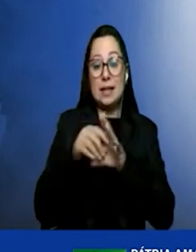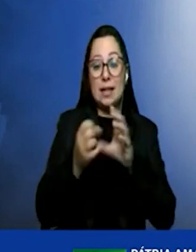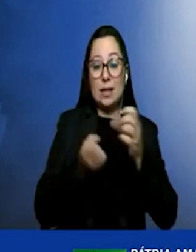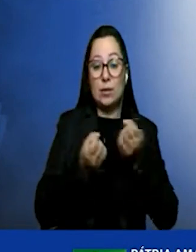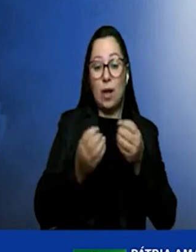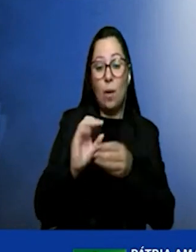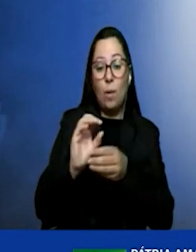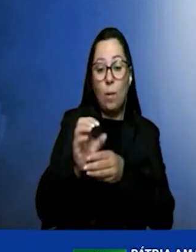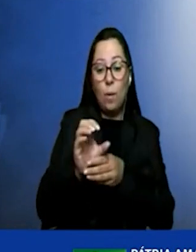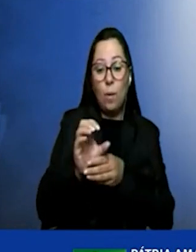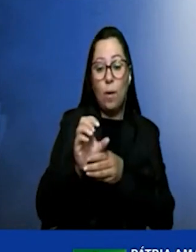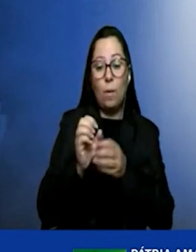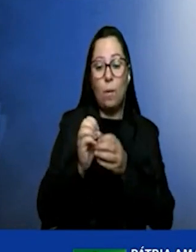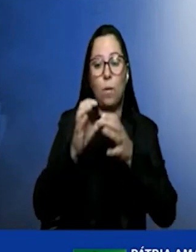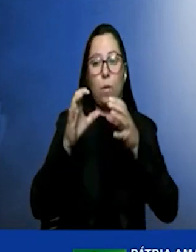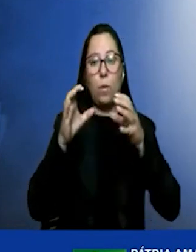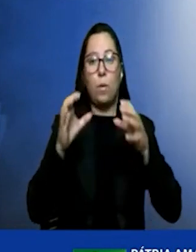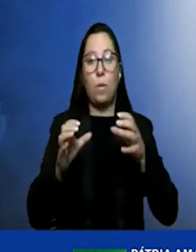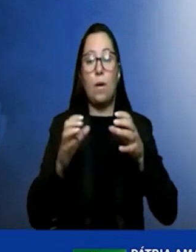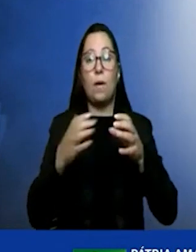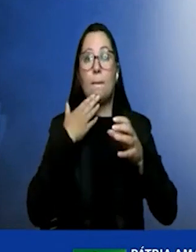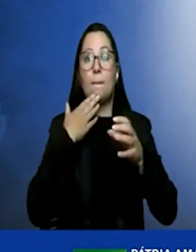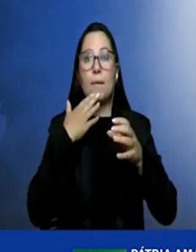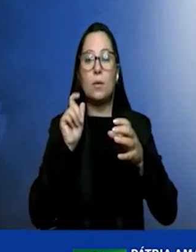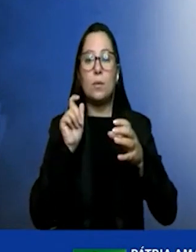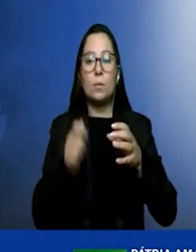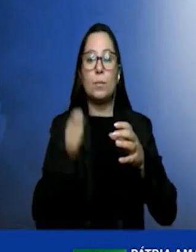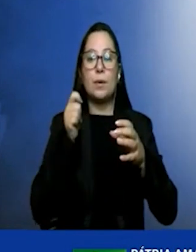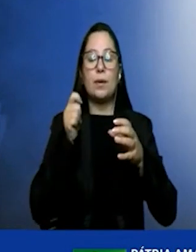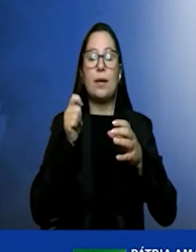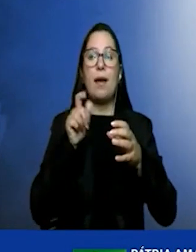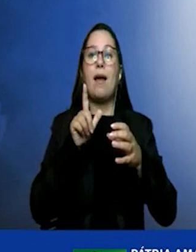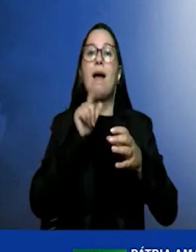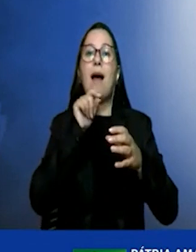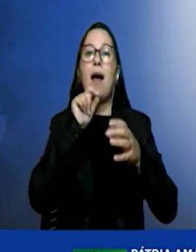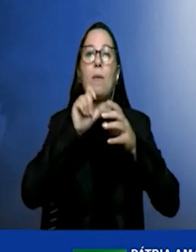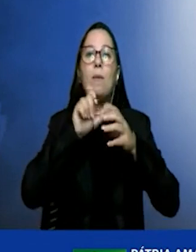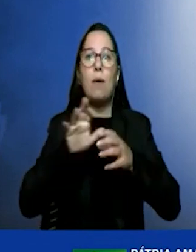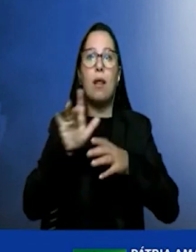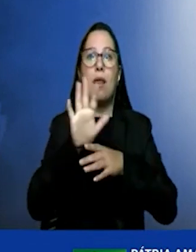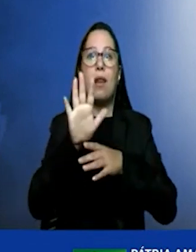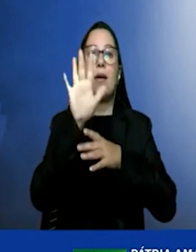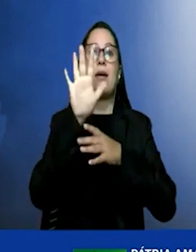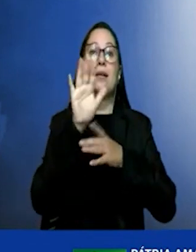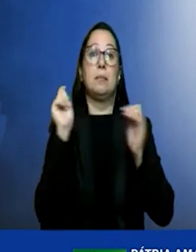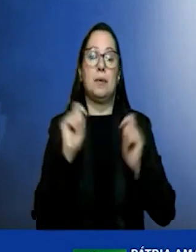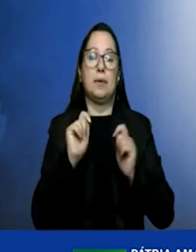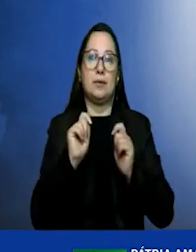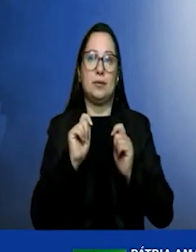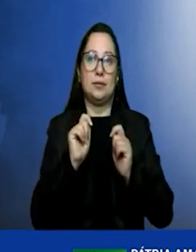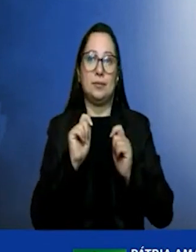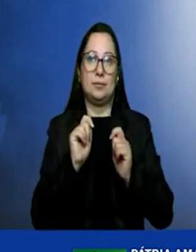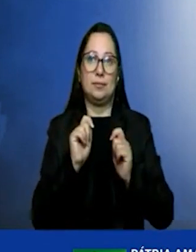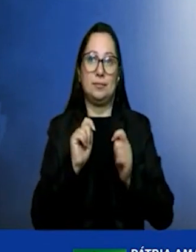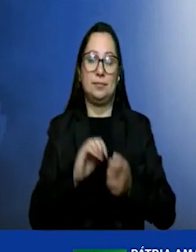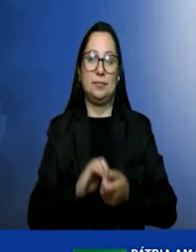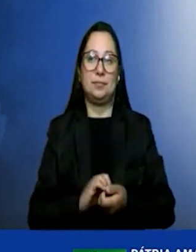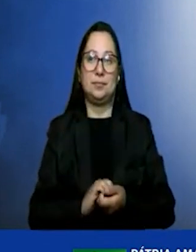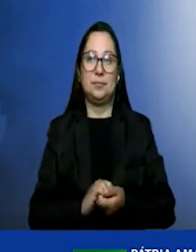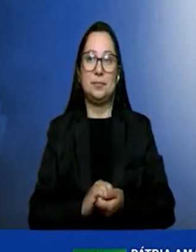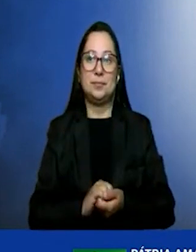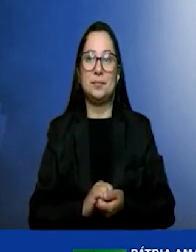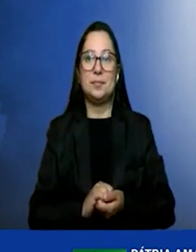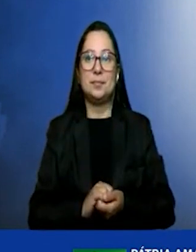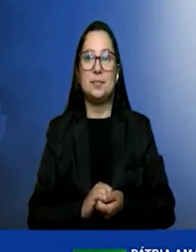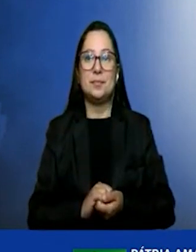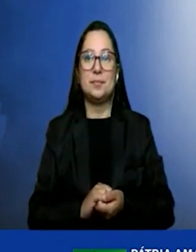quando ela enche, ele só pede para você puxar o botão, a água sai por trás da roda e é a única coisa que ele emite. Como é que nós estamos